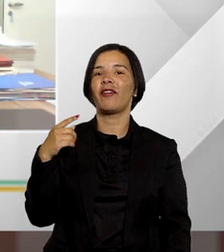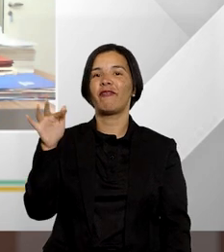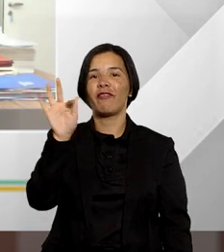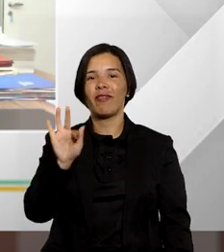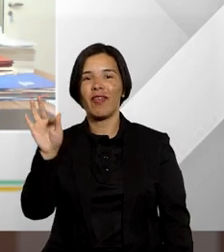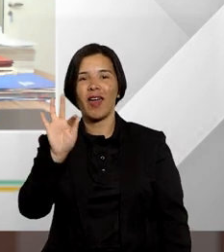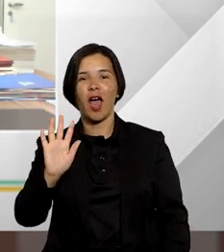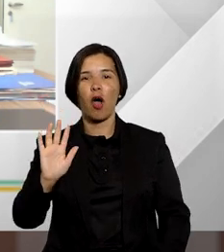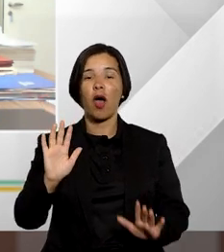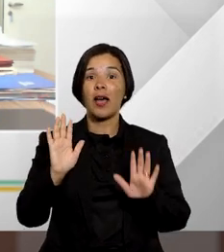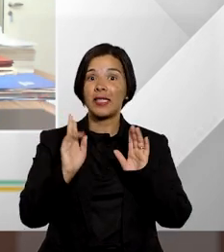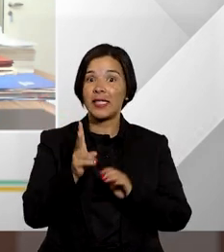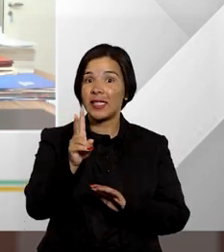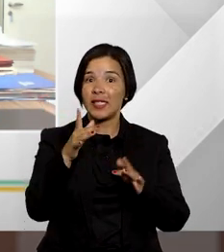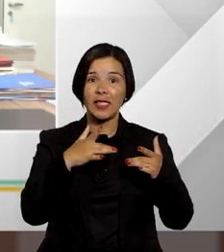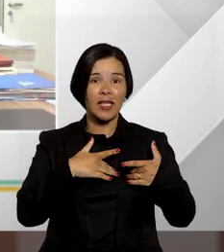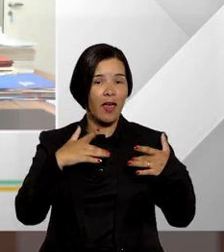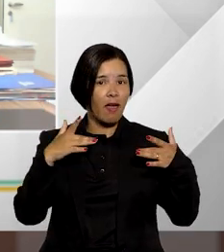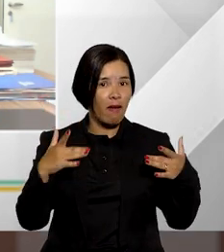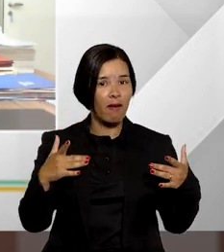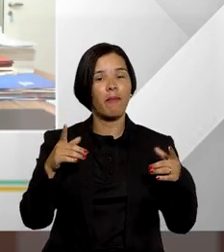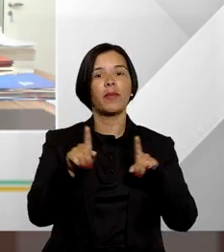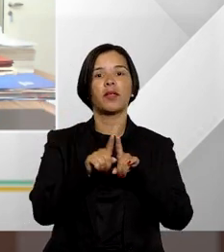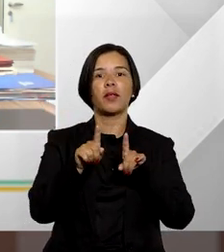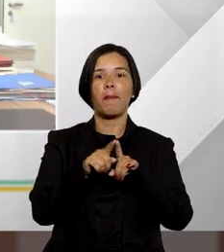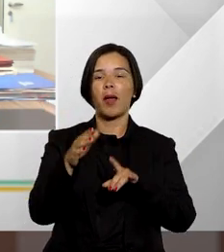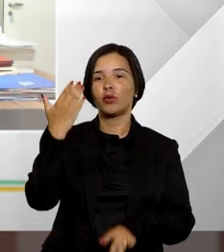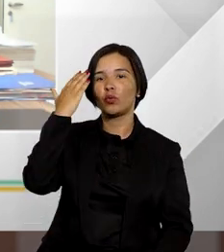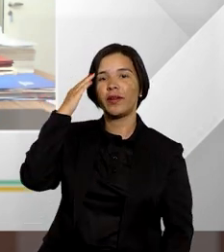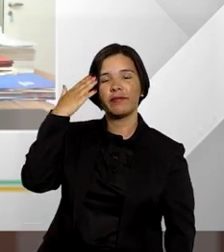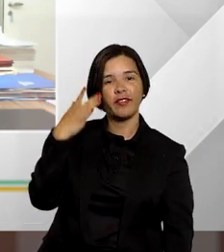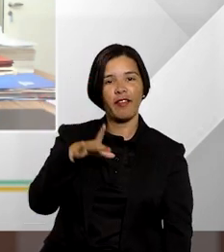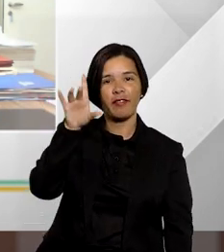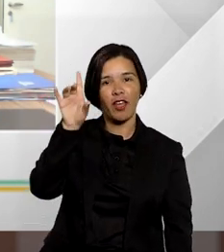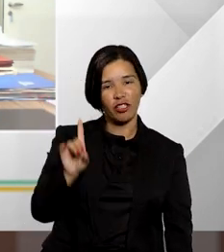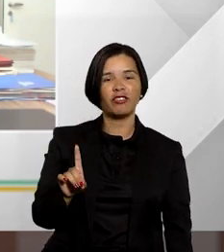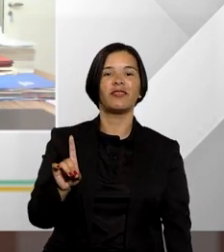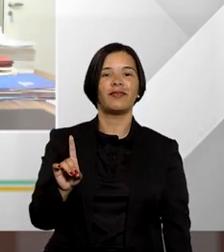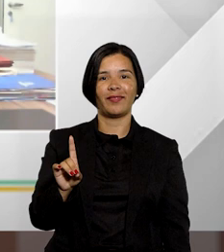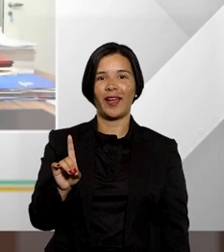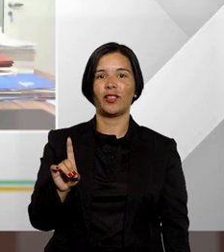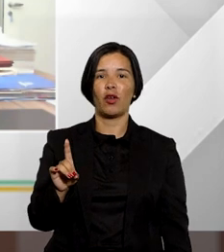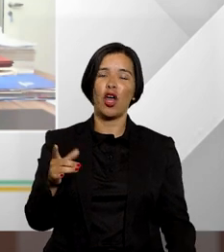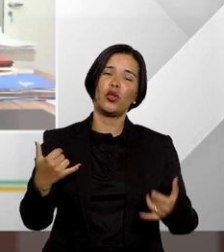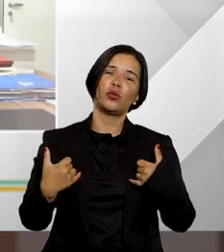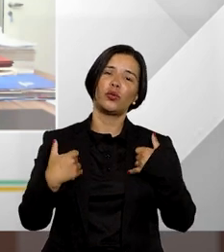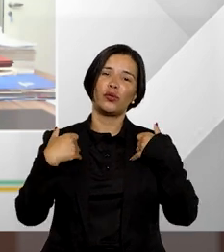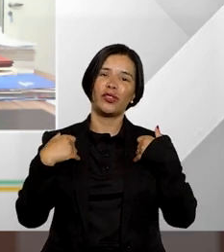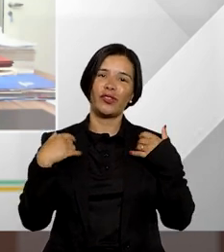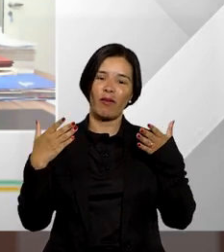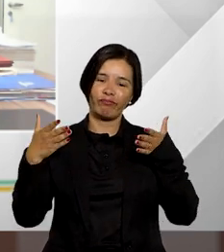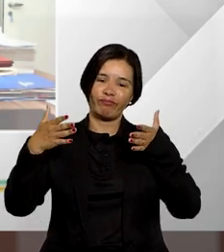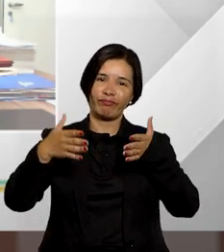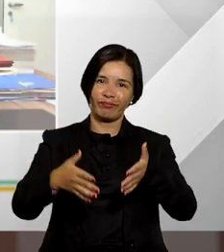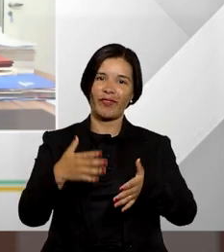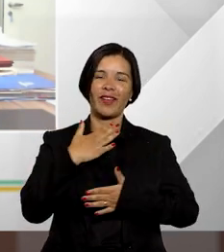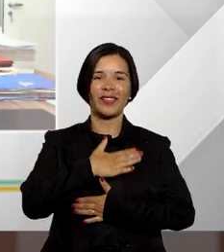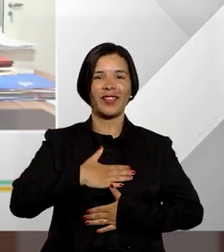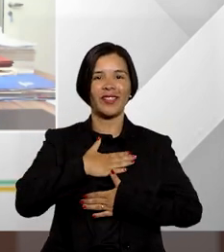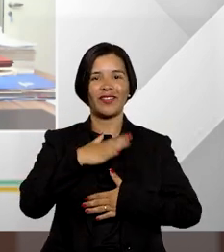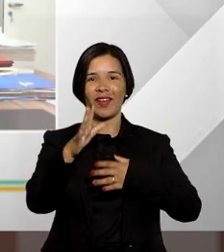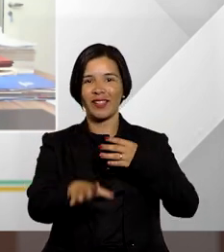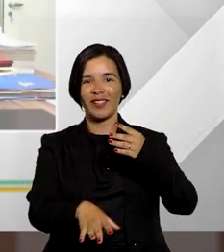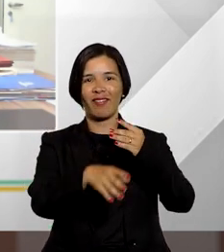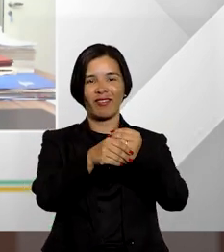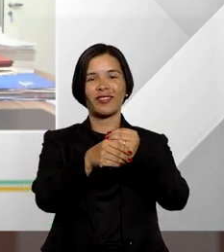estamos aqui sempre ao dispor do entender direito nos honra poder estar aqui é uma satisfação